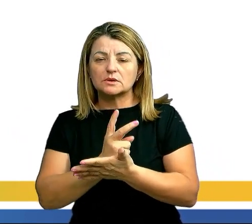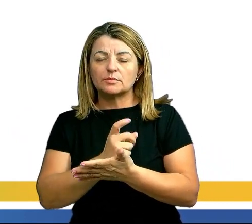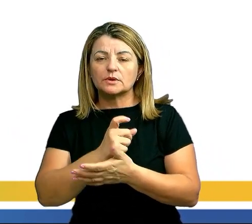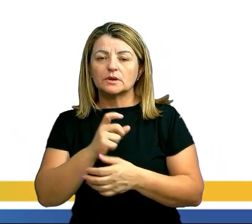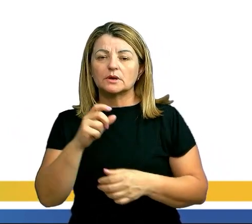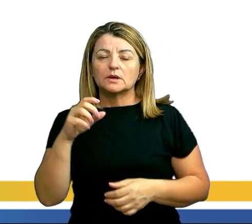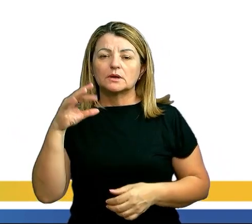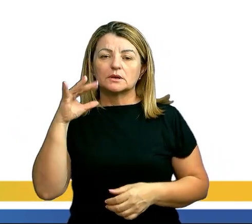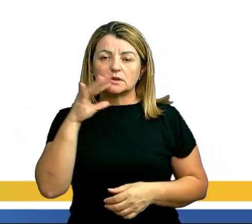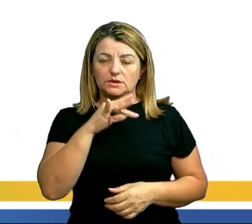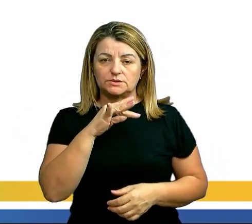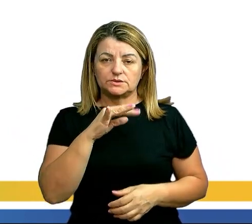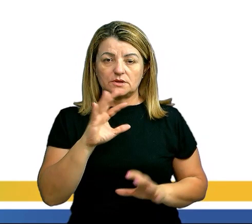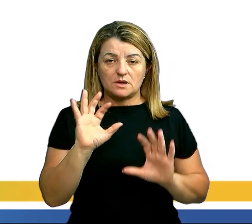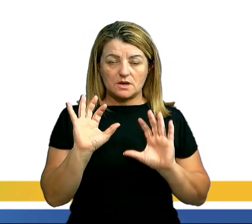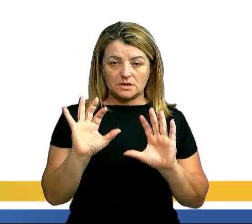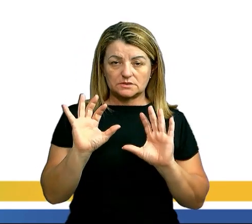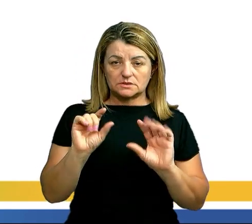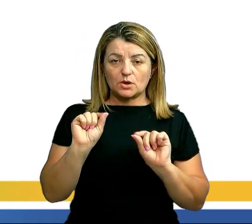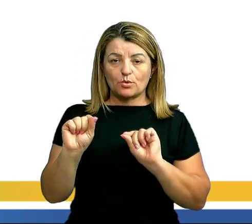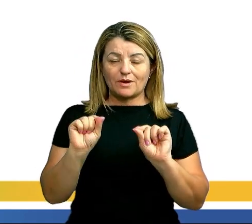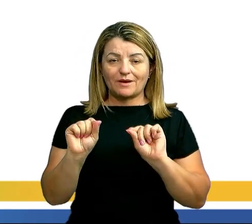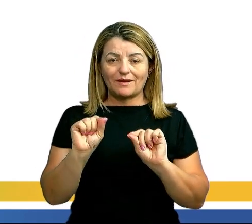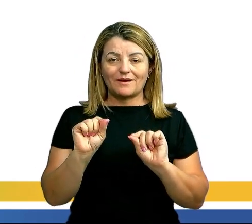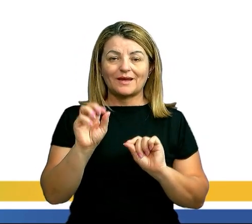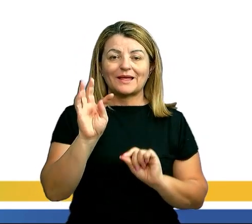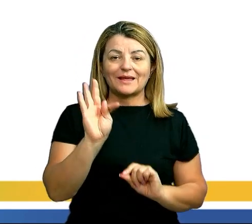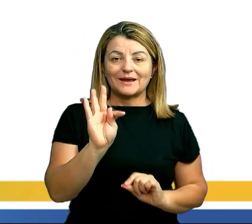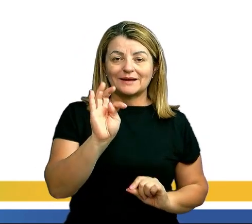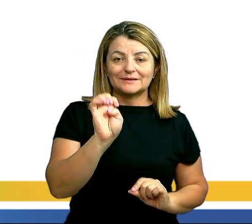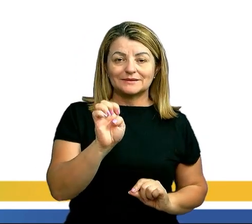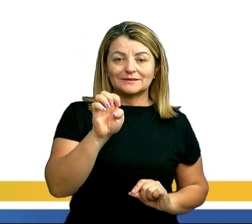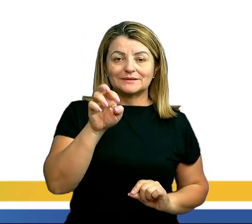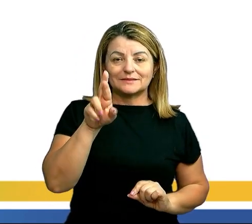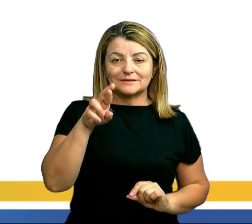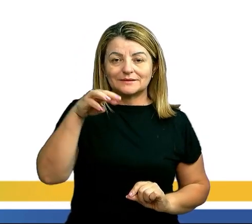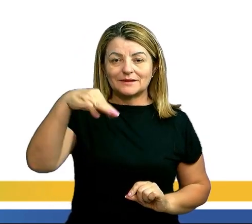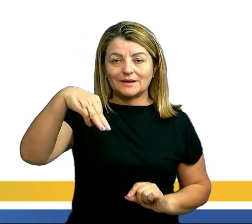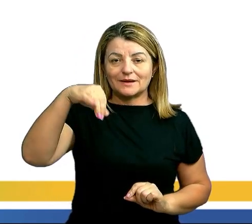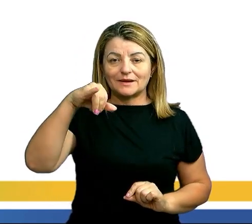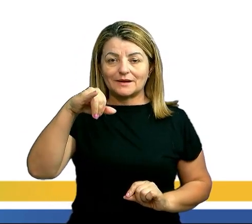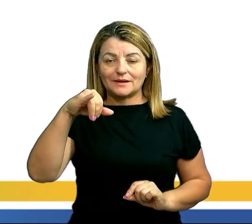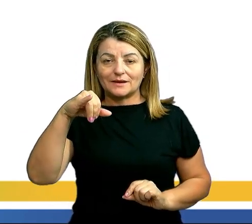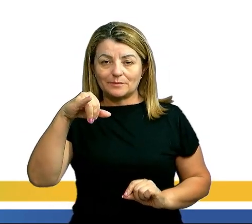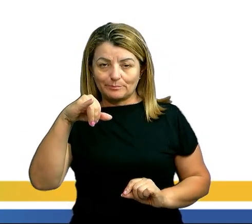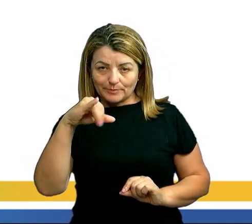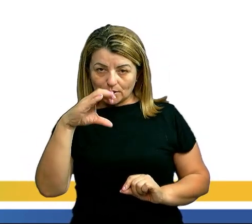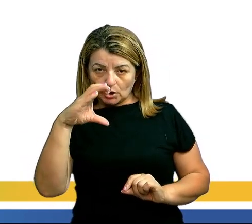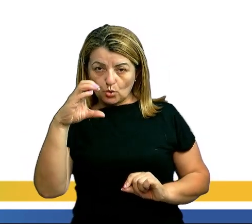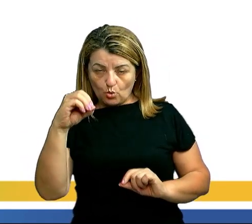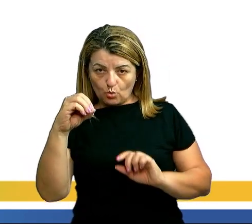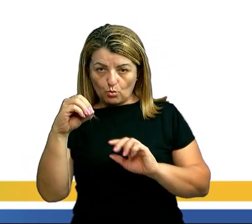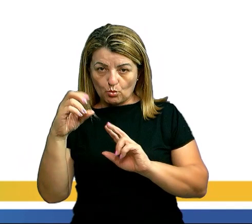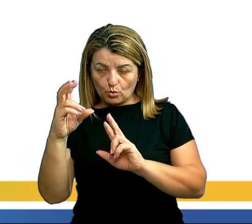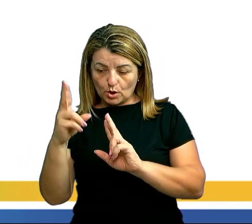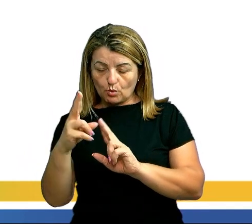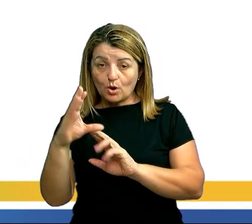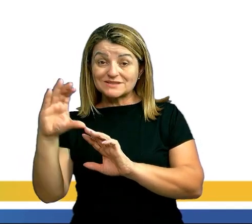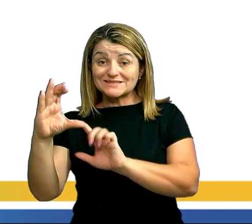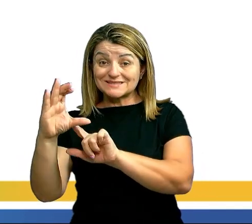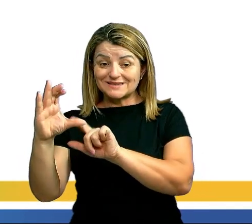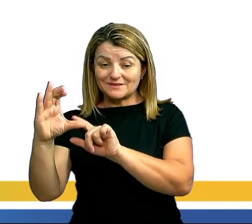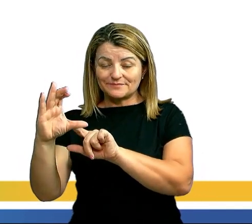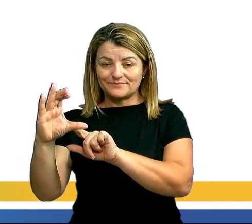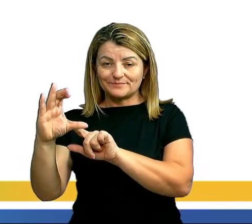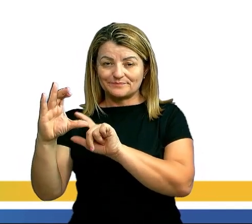dessa forma, gente denomina que isso é térmico, que é o nosso Czinho. A quantidade de calor necessária para elevar